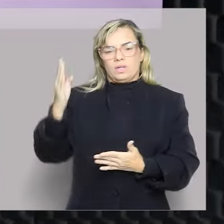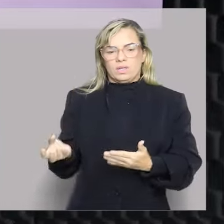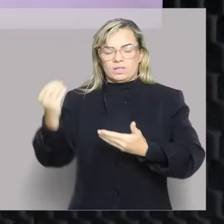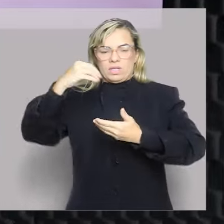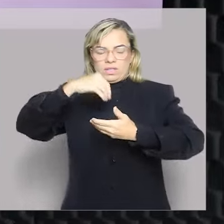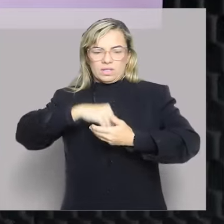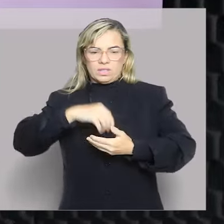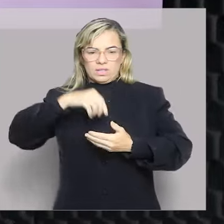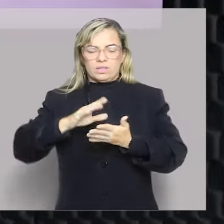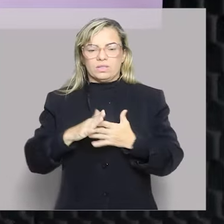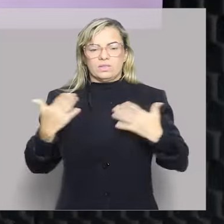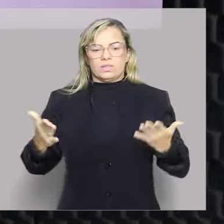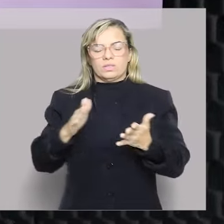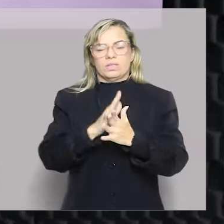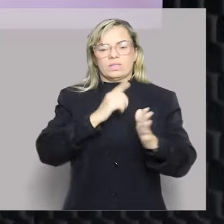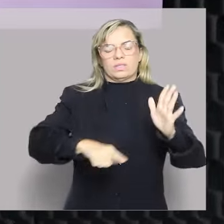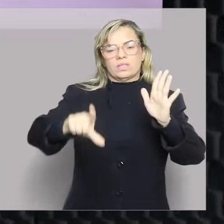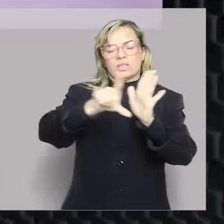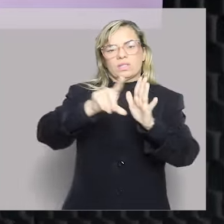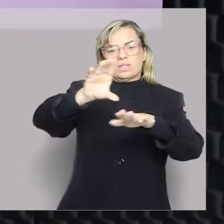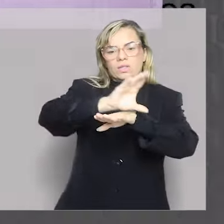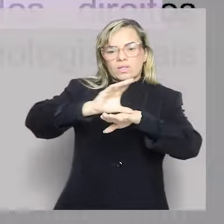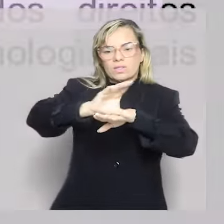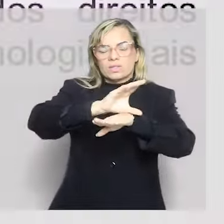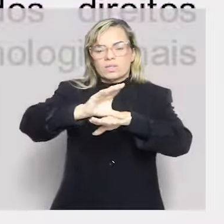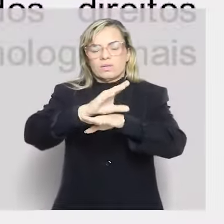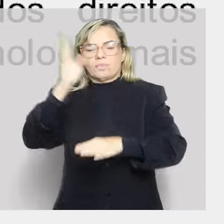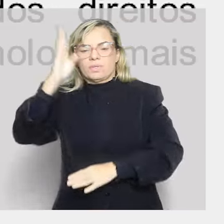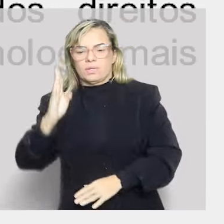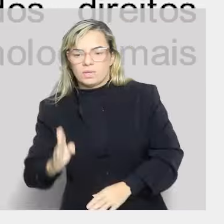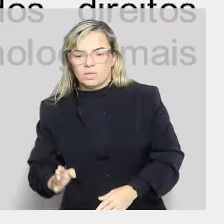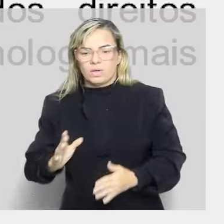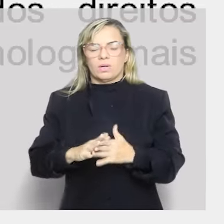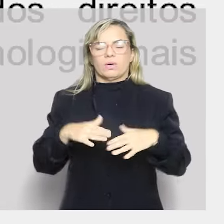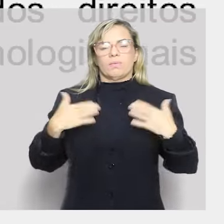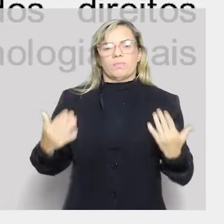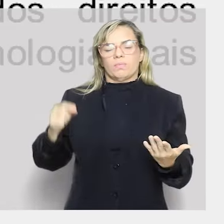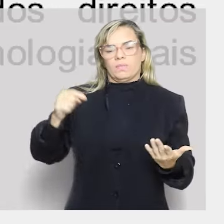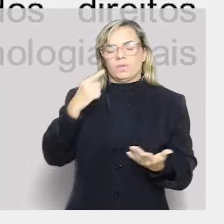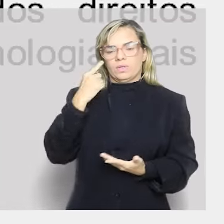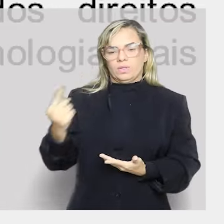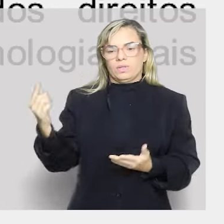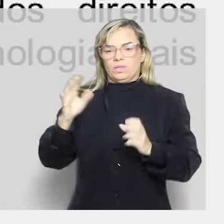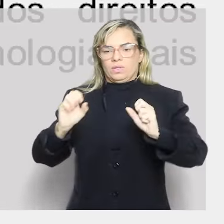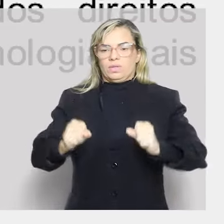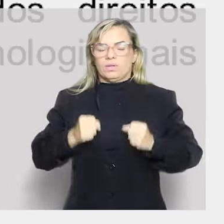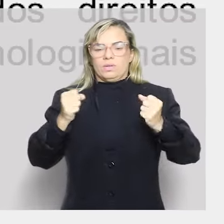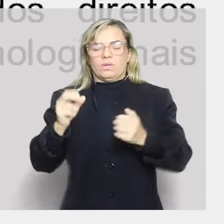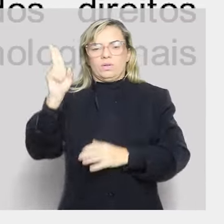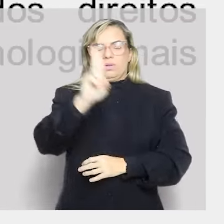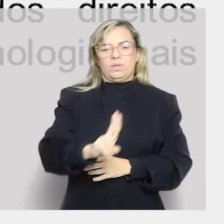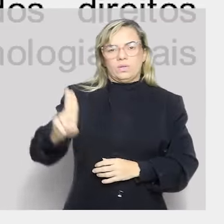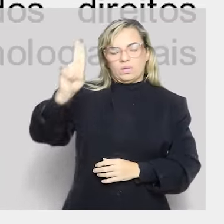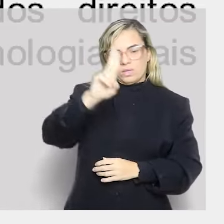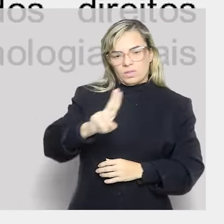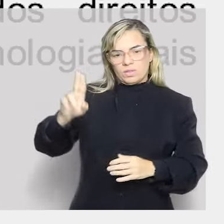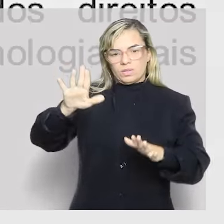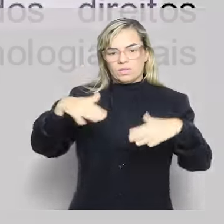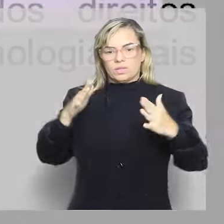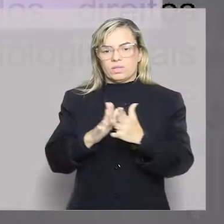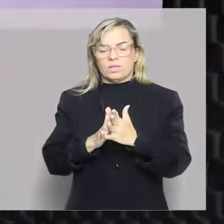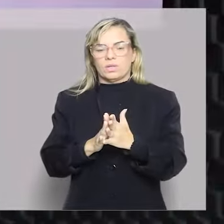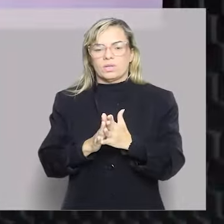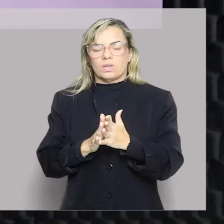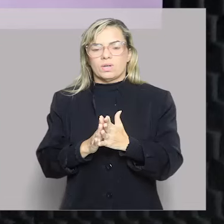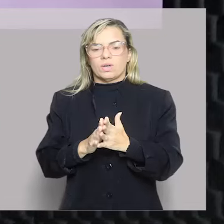internalizados na legislação brasileira. De todo modo, isso aqui pode ser utilizado como sinônimo, mas